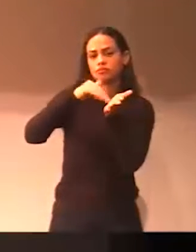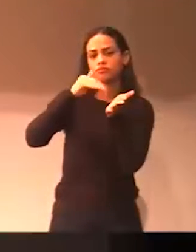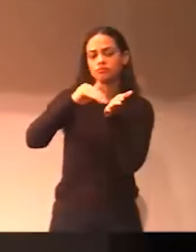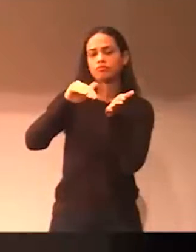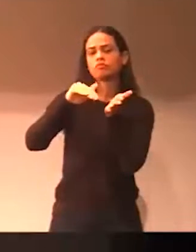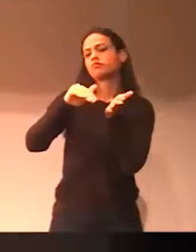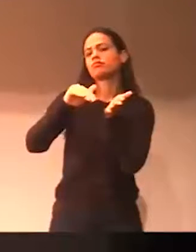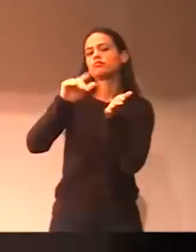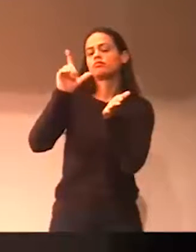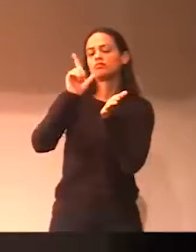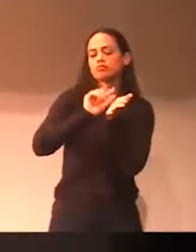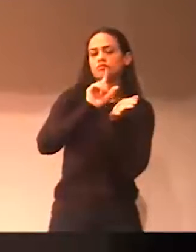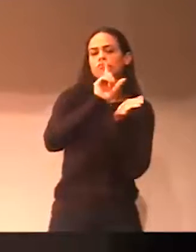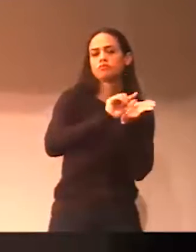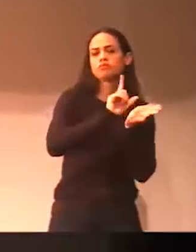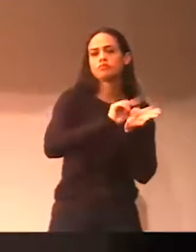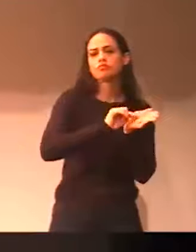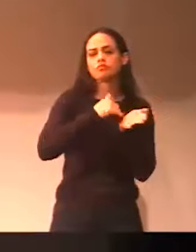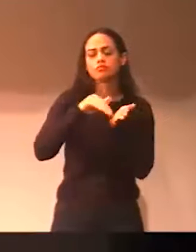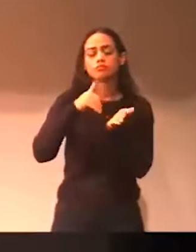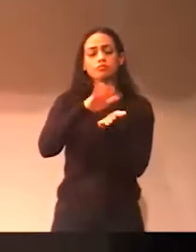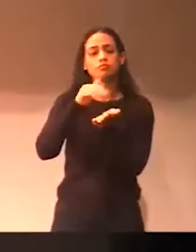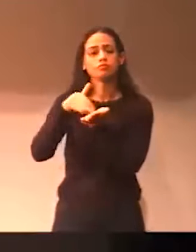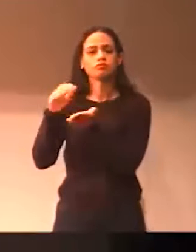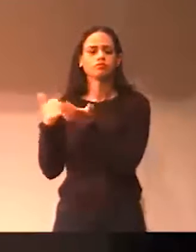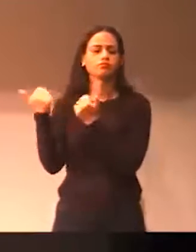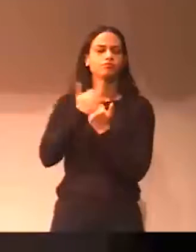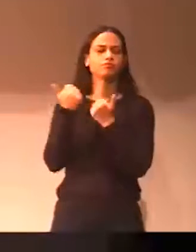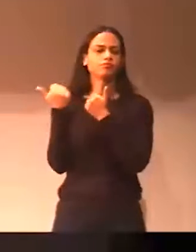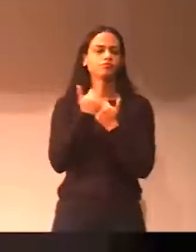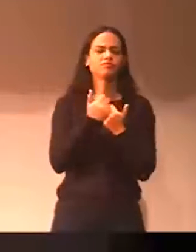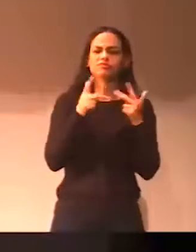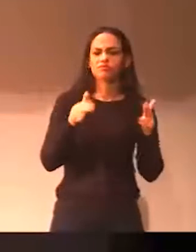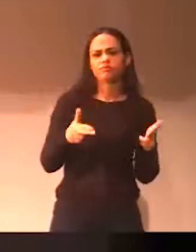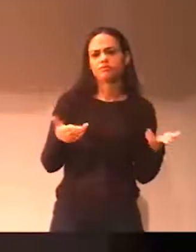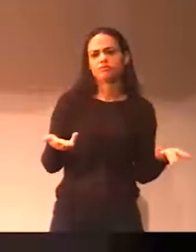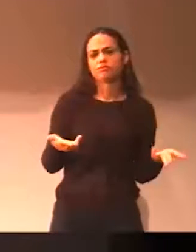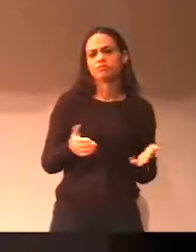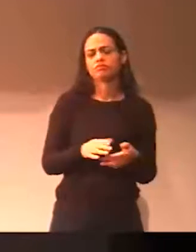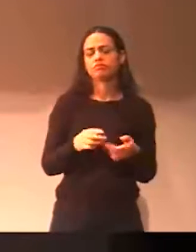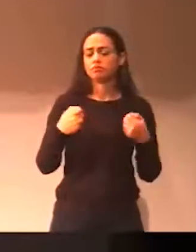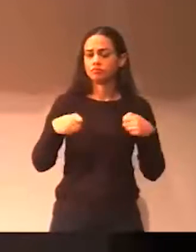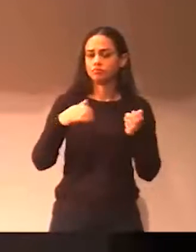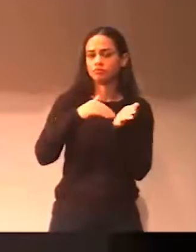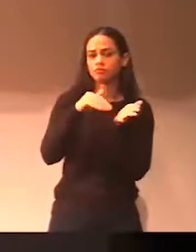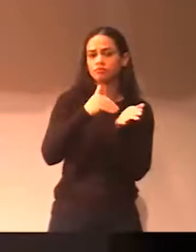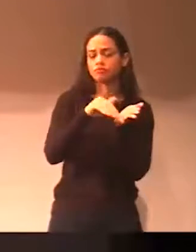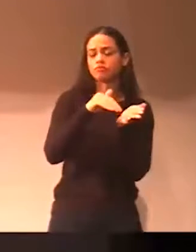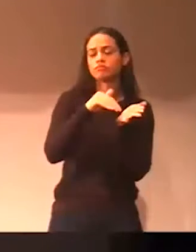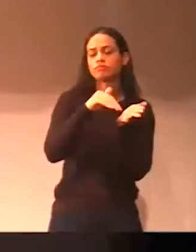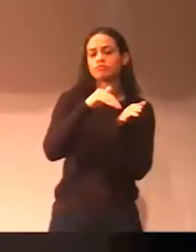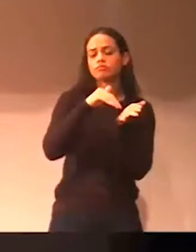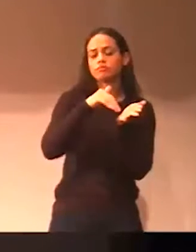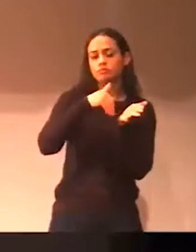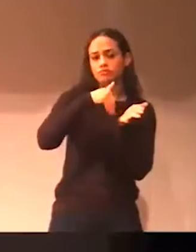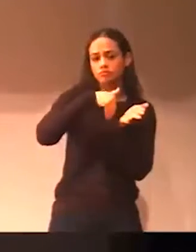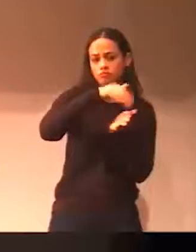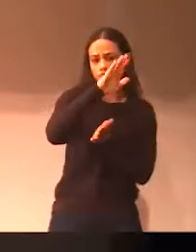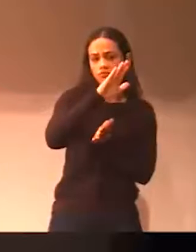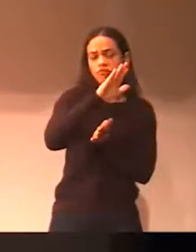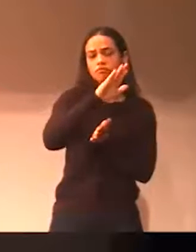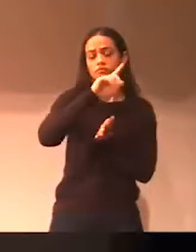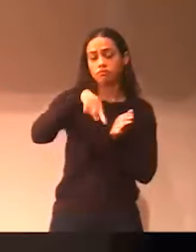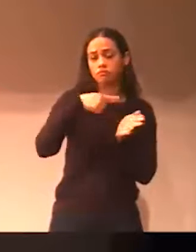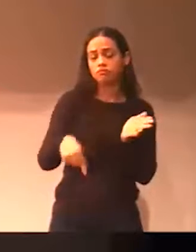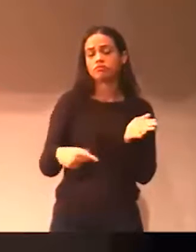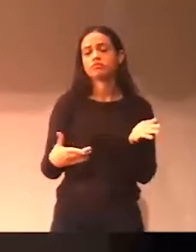coisas diferentes. Cortar um secretário para colocar outro no lugar não tem economia. Quem propôs essa ideia, e eu acho ela muito viável,